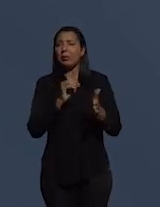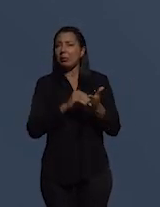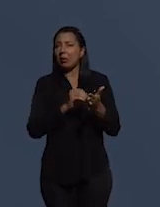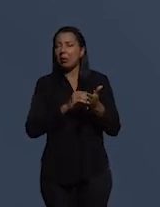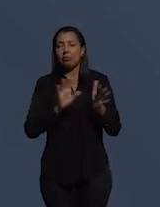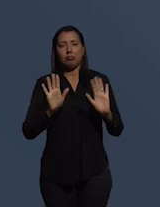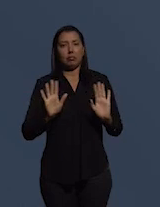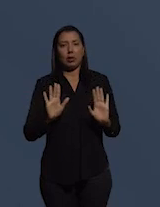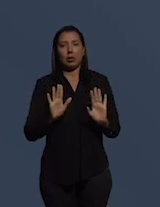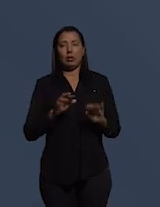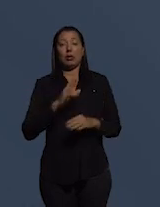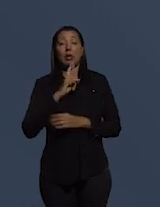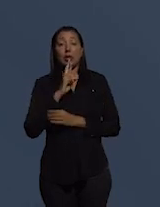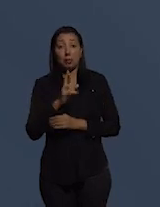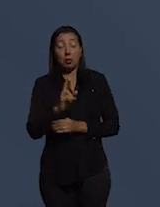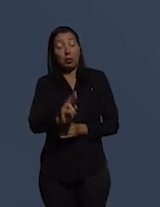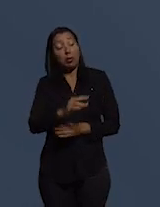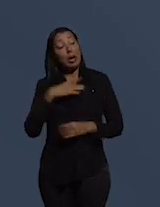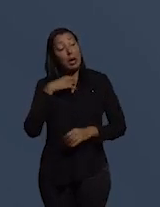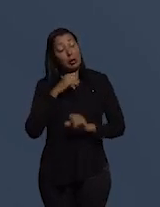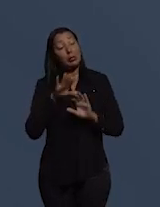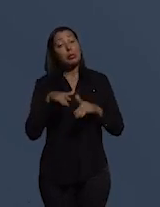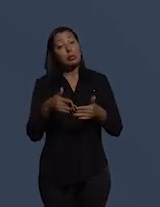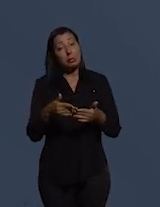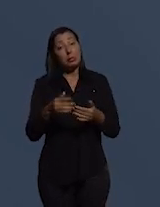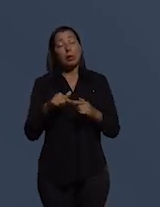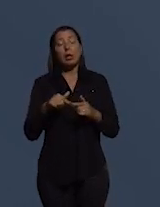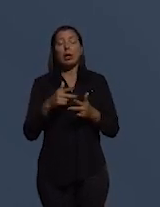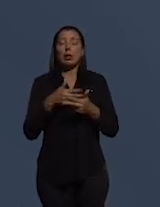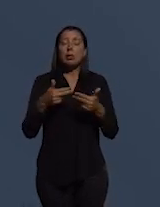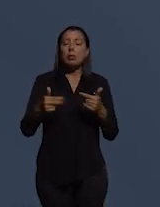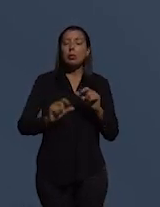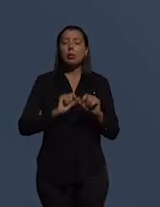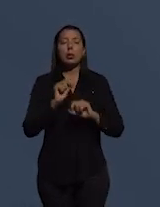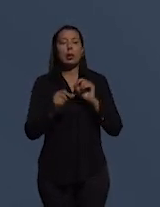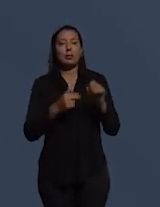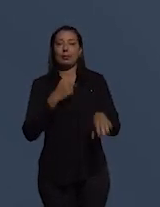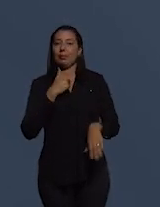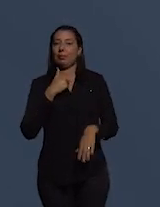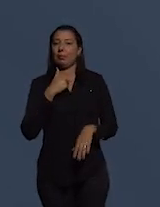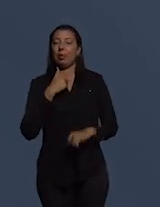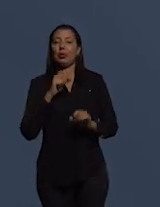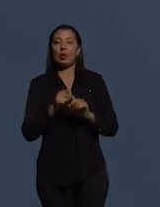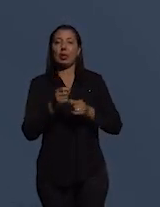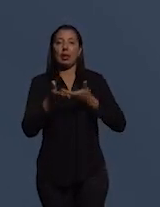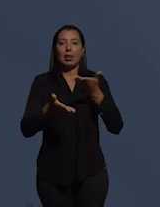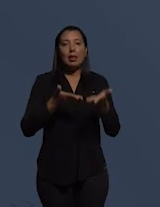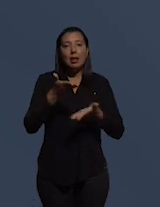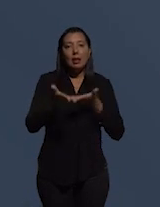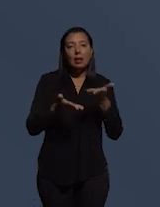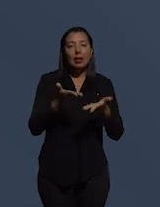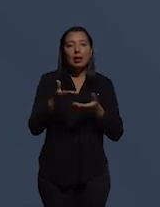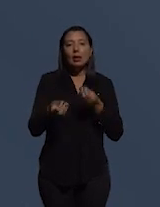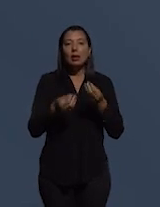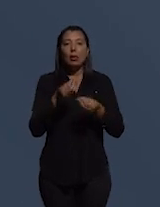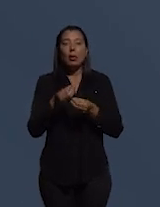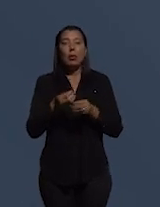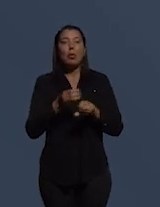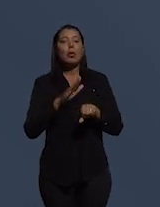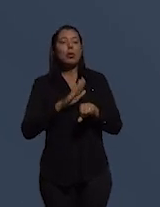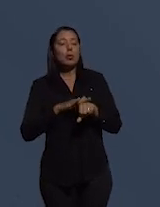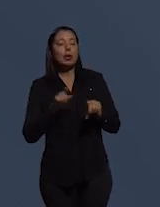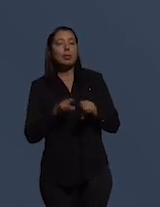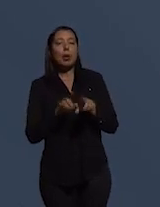Vivian, respostas talvez, pois as coisas não podem ser tratadas assim de forma automática e